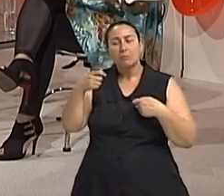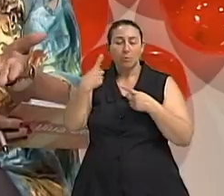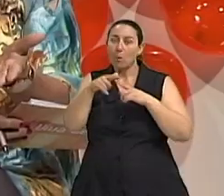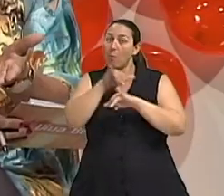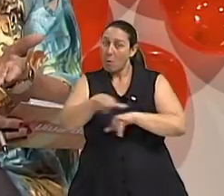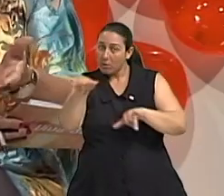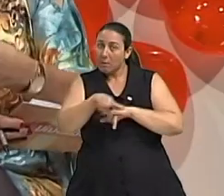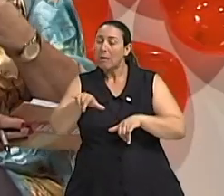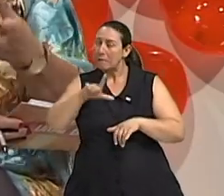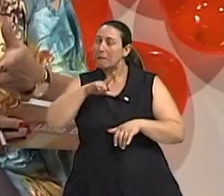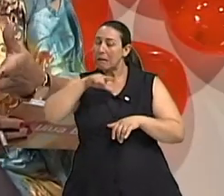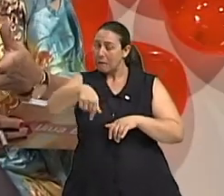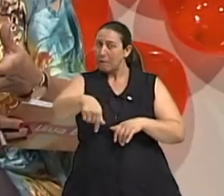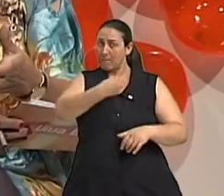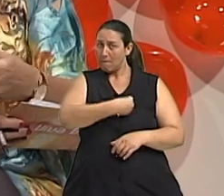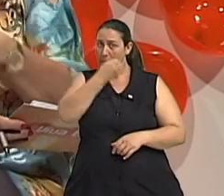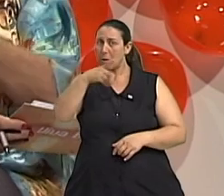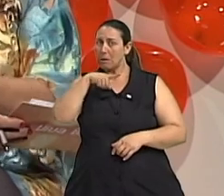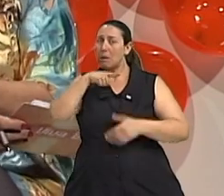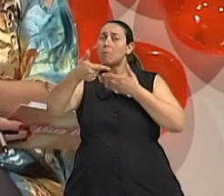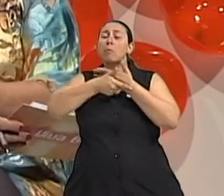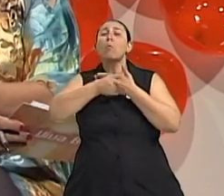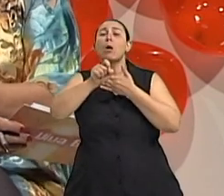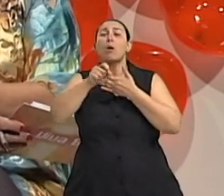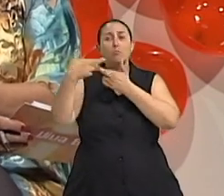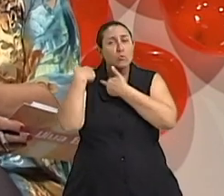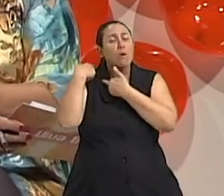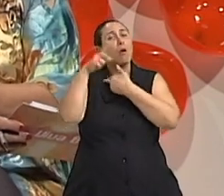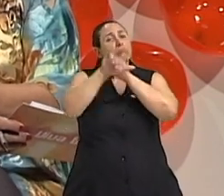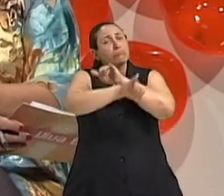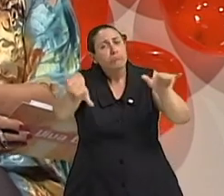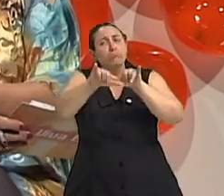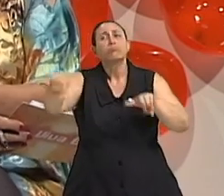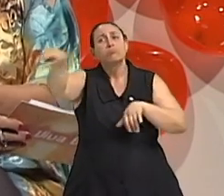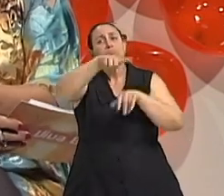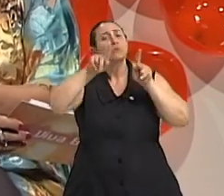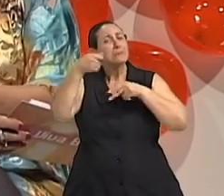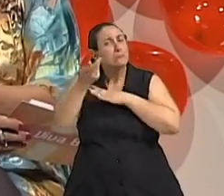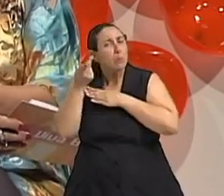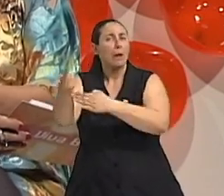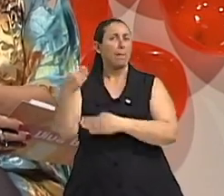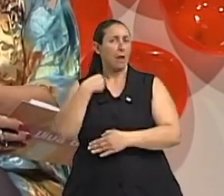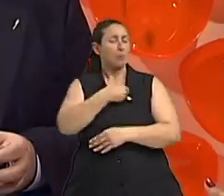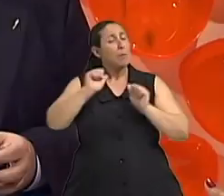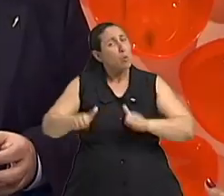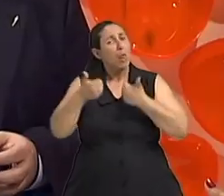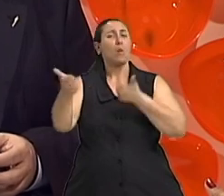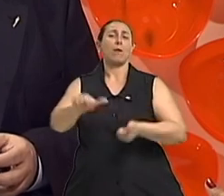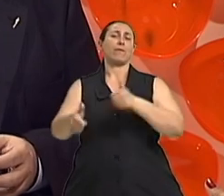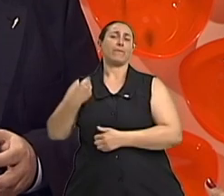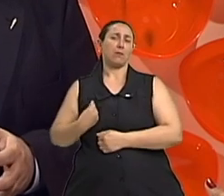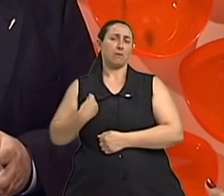está fazendo esse papel estimular as pessoas a buscarem realmente um profissional para melhorar sua qualidade de vida né doutor sim